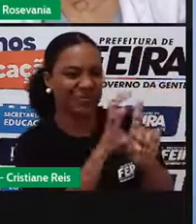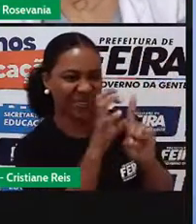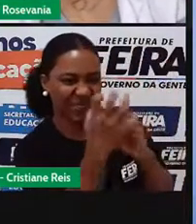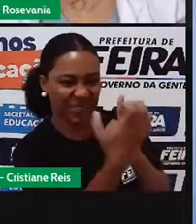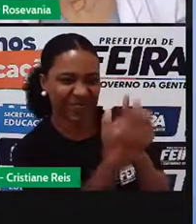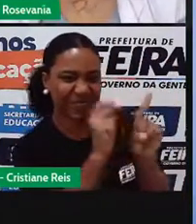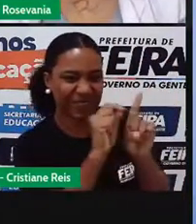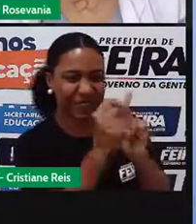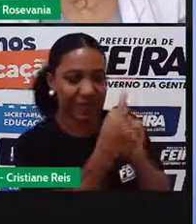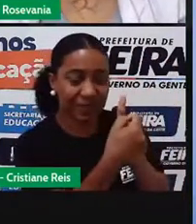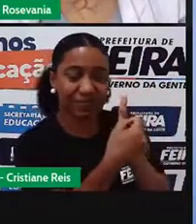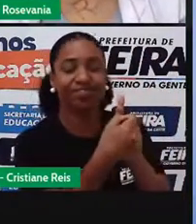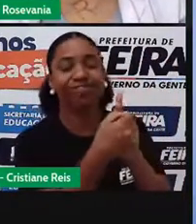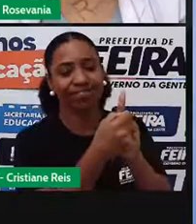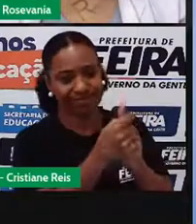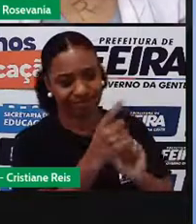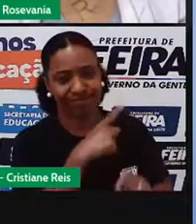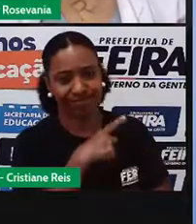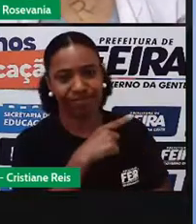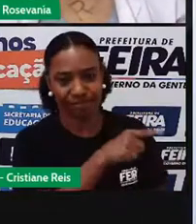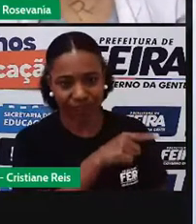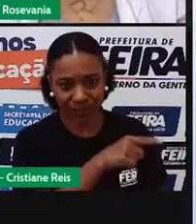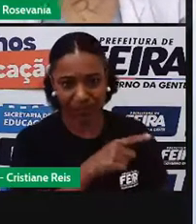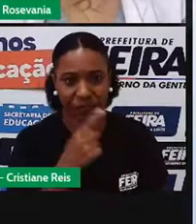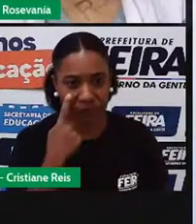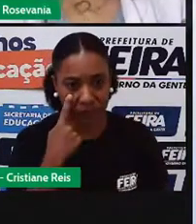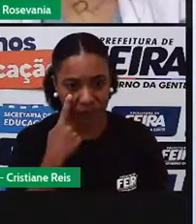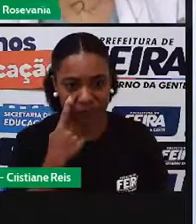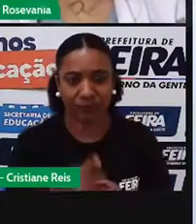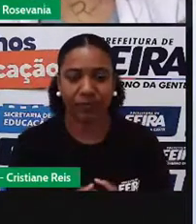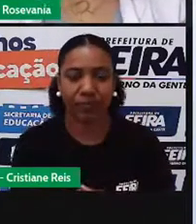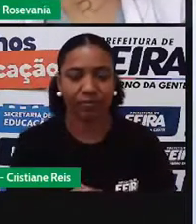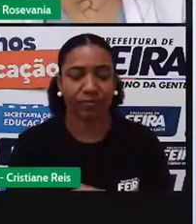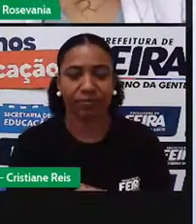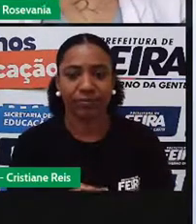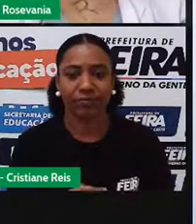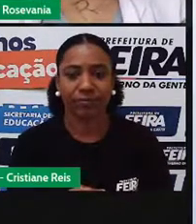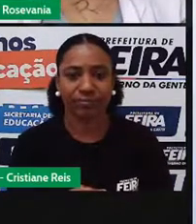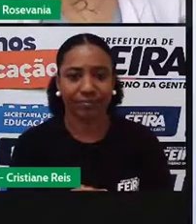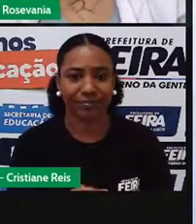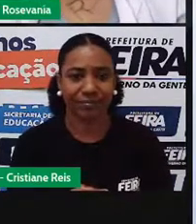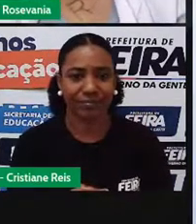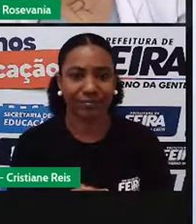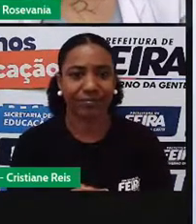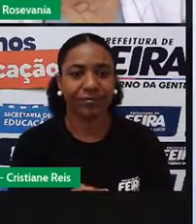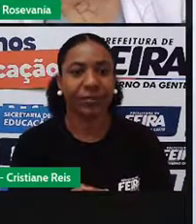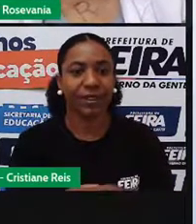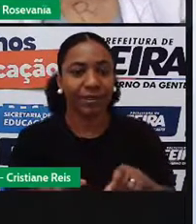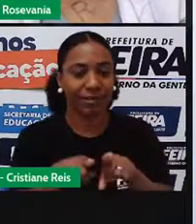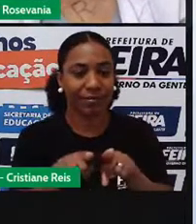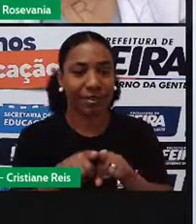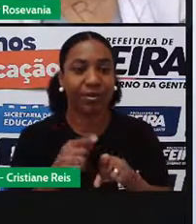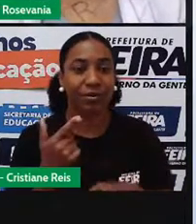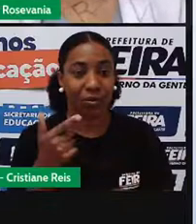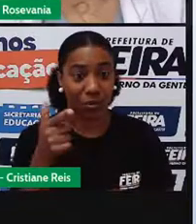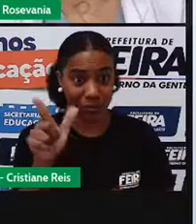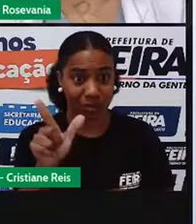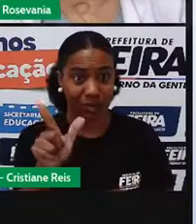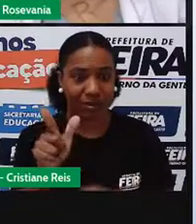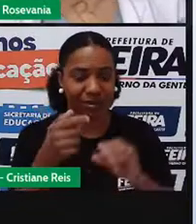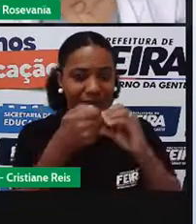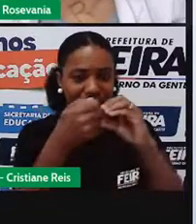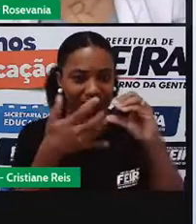imburana, né, essas plantas aí. Vamos lá? Bom, outra característica natural, né, do nosso,